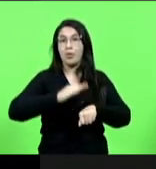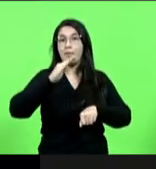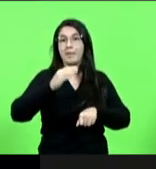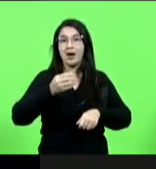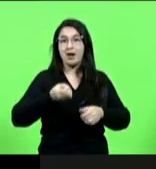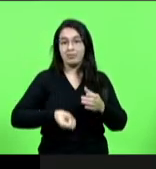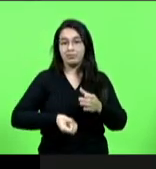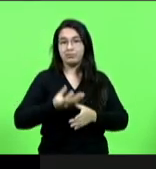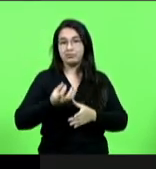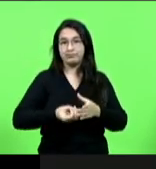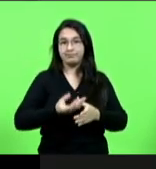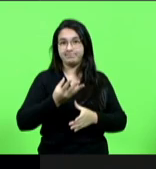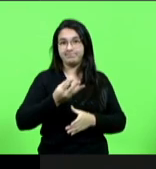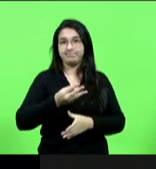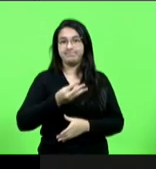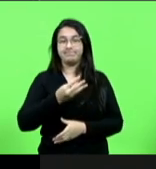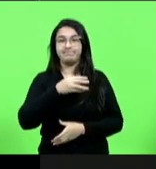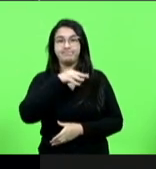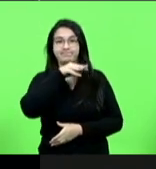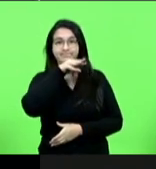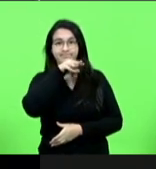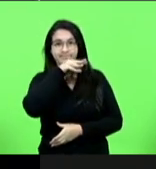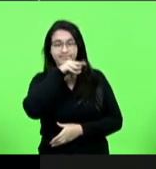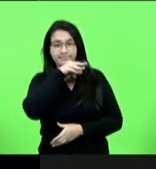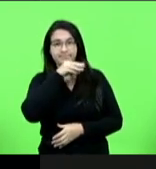suínos o segundo maior produtor de aves